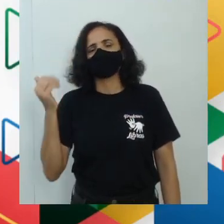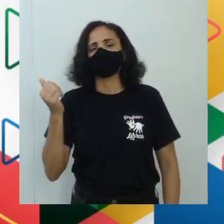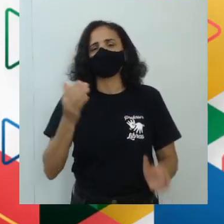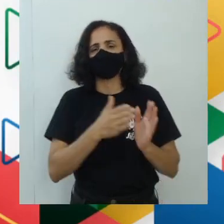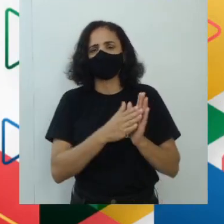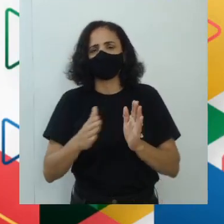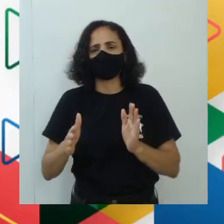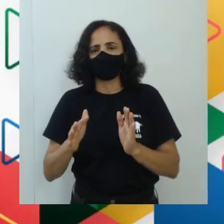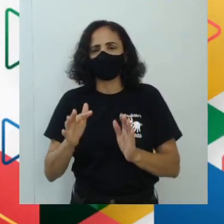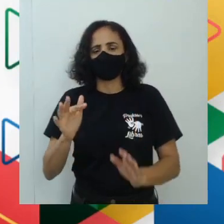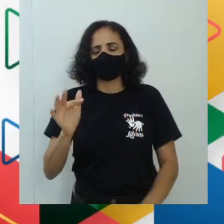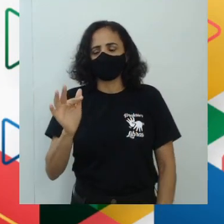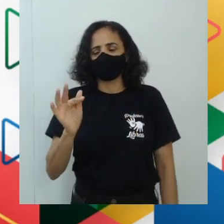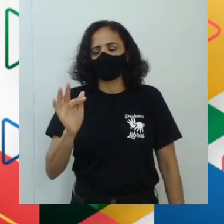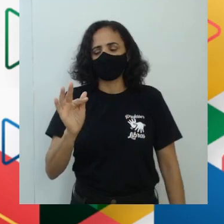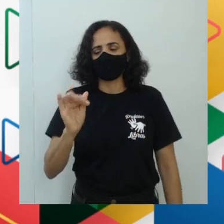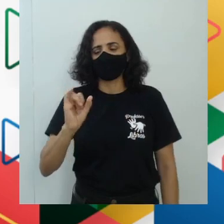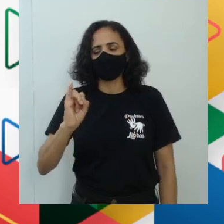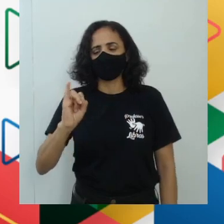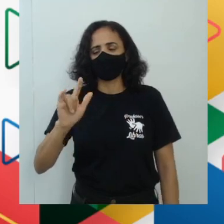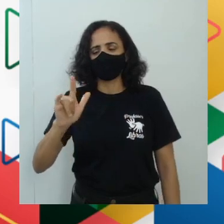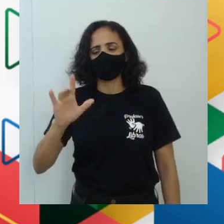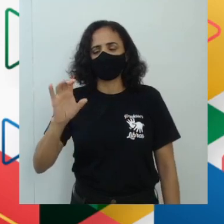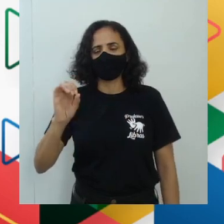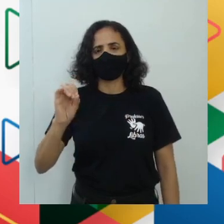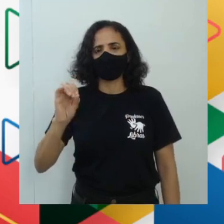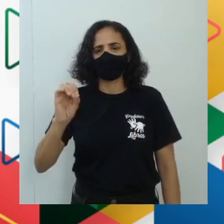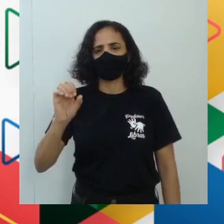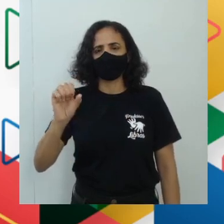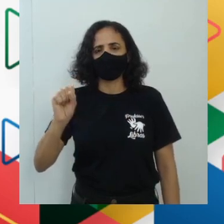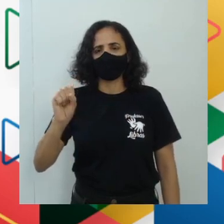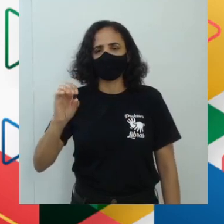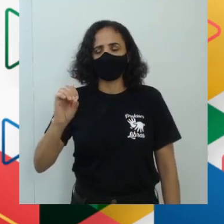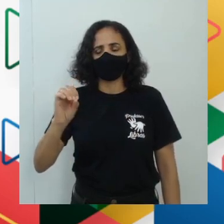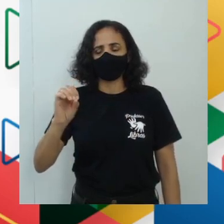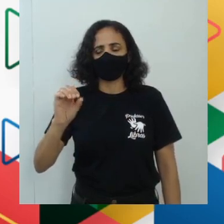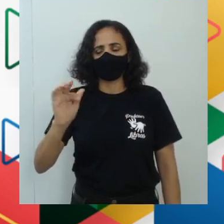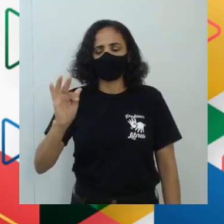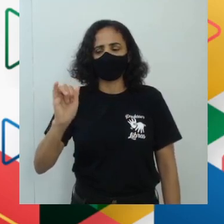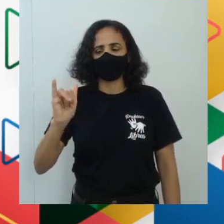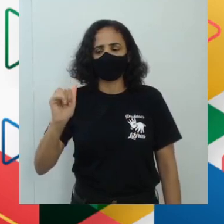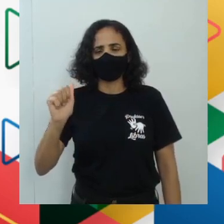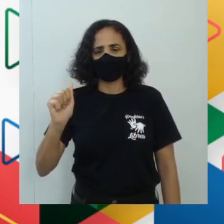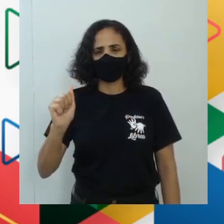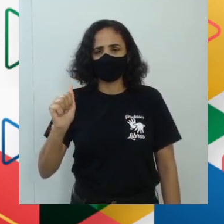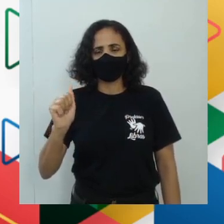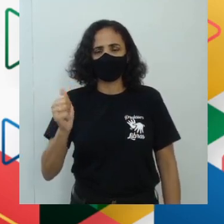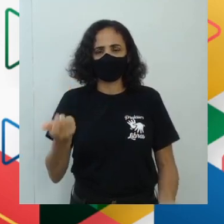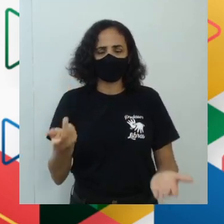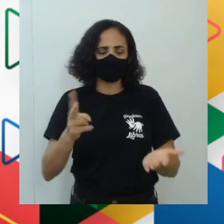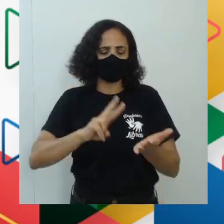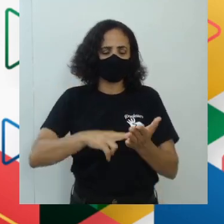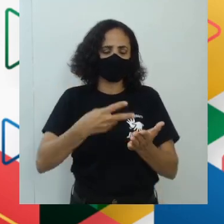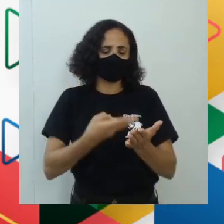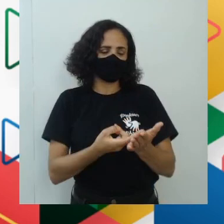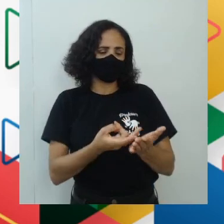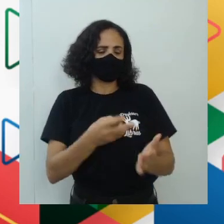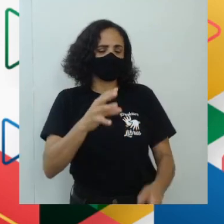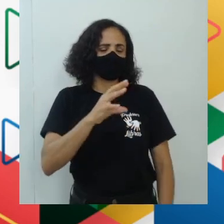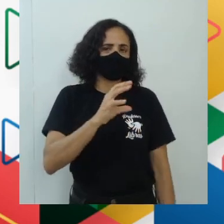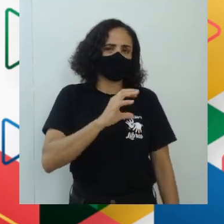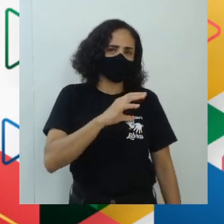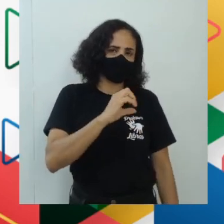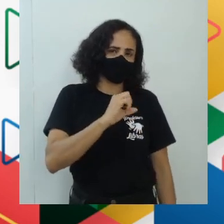e a palavra sofia. Então, seria filos é o amor, por isso que é traduzido por alguns como amizade, porque existem algumas